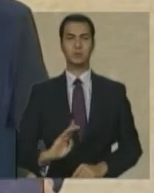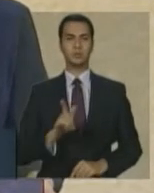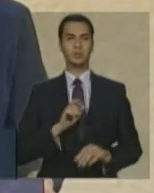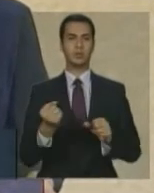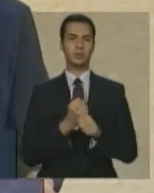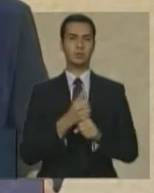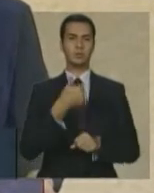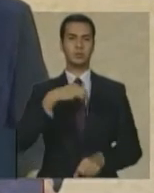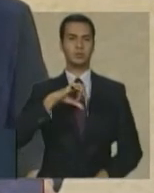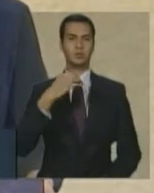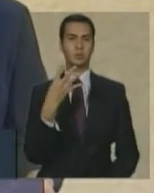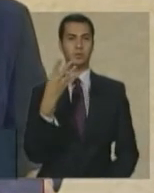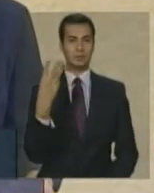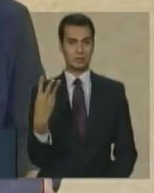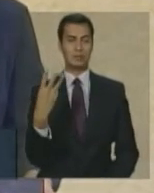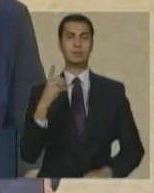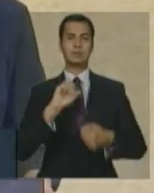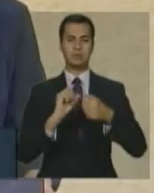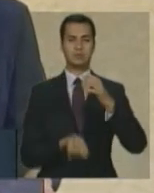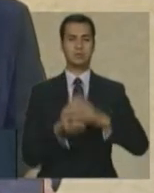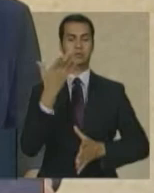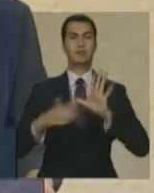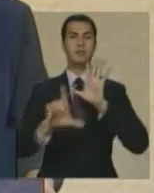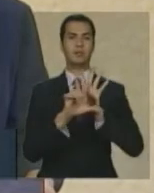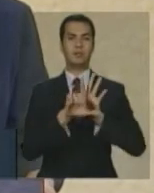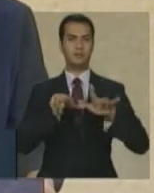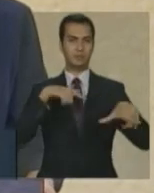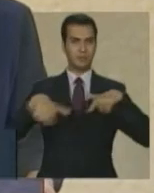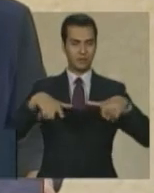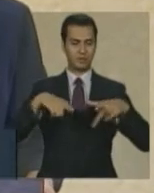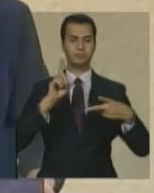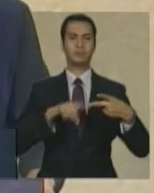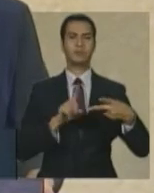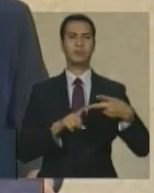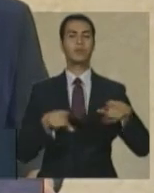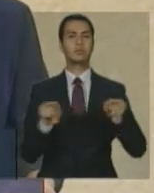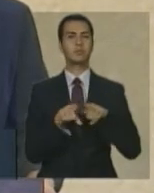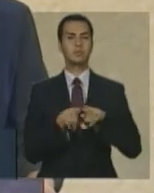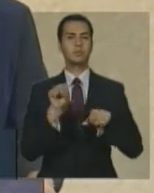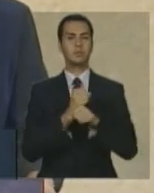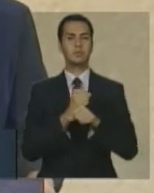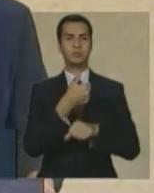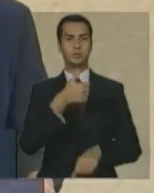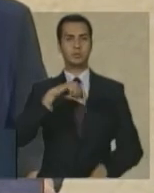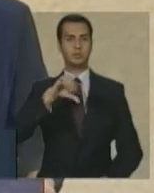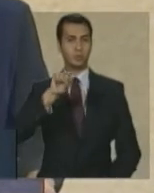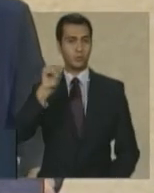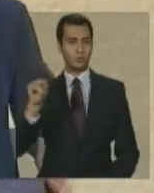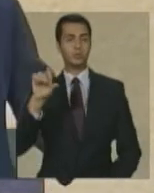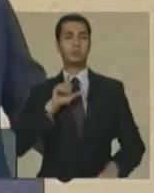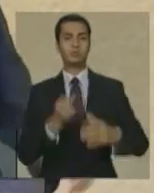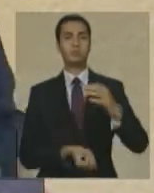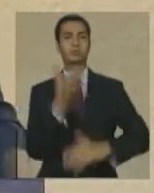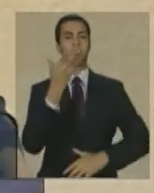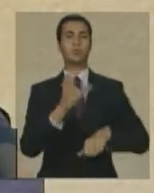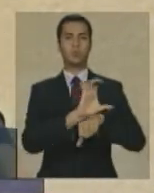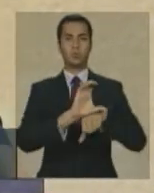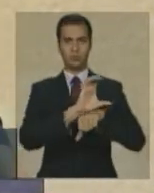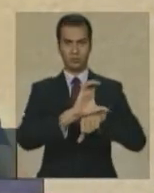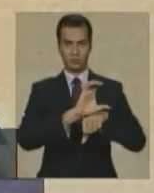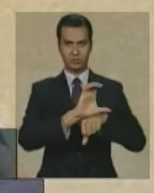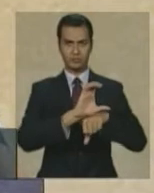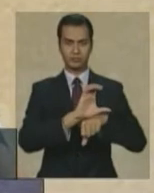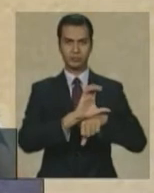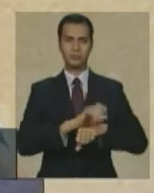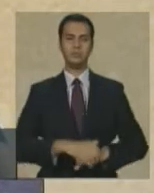e a promulgação da constituição de 88 dando dois